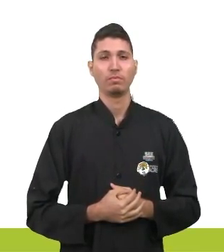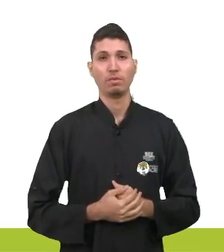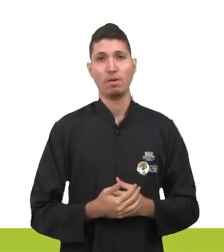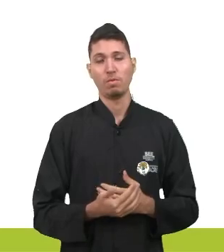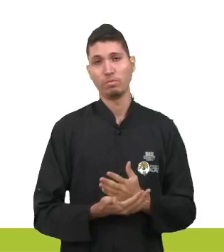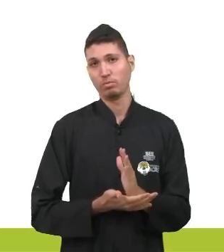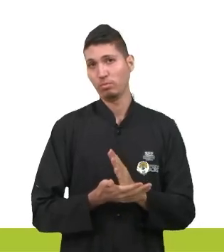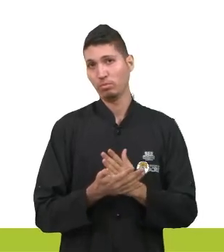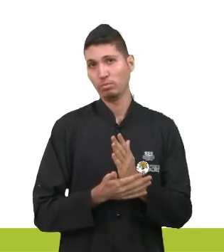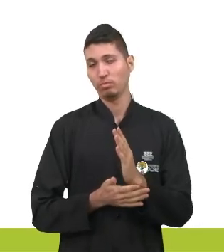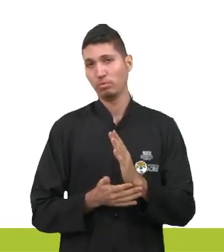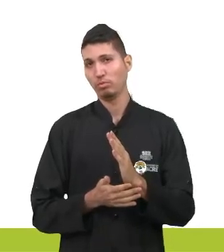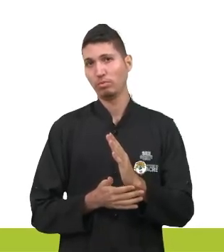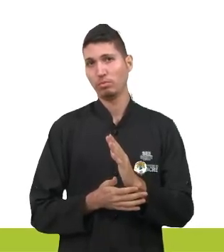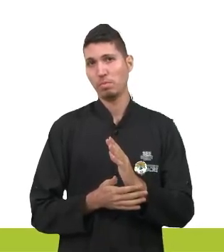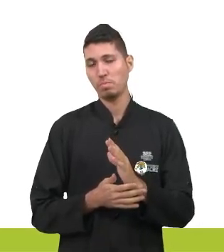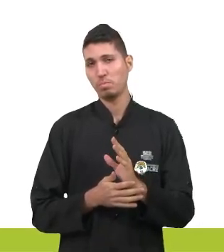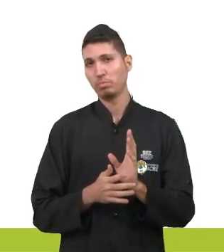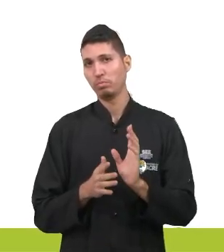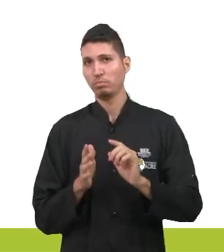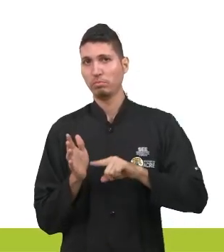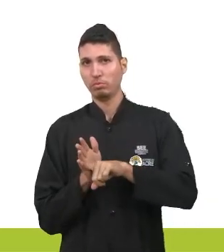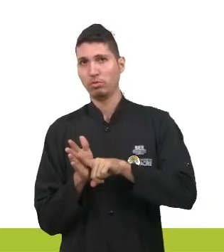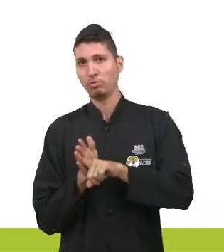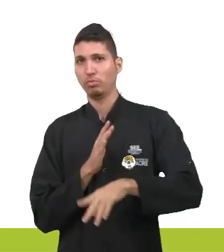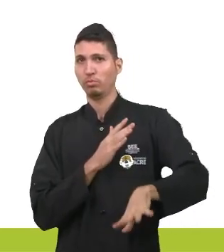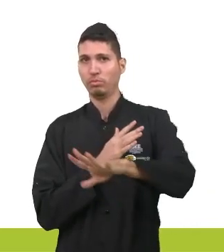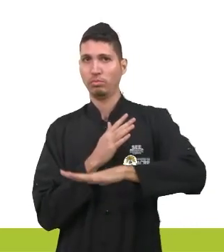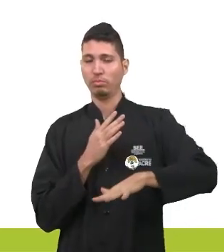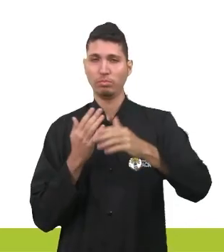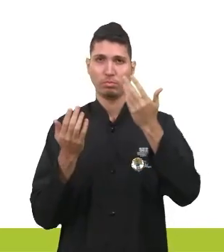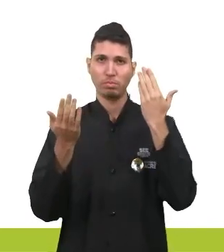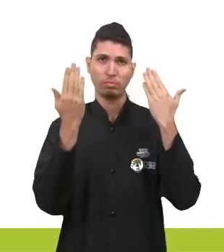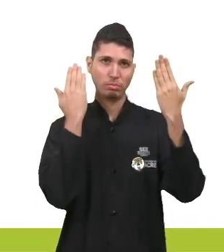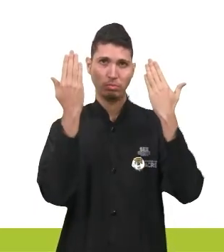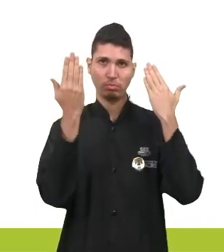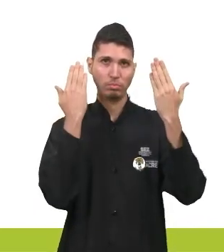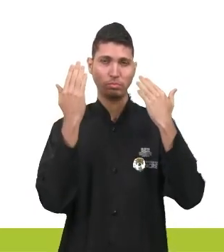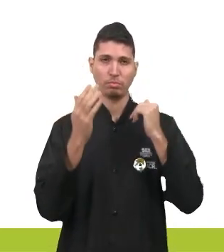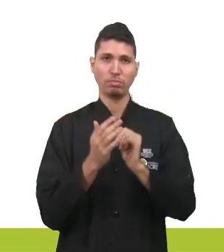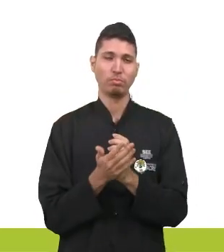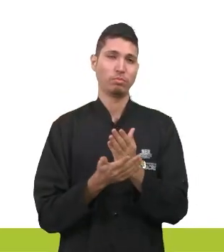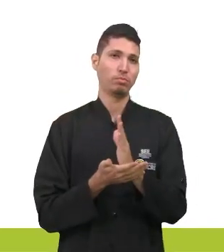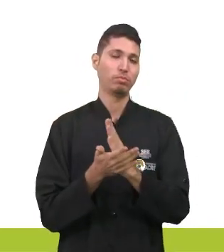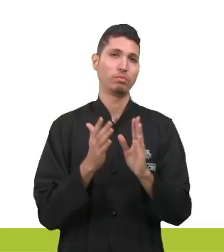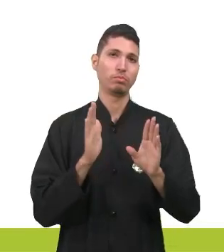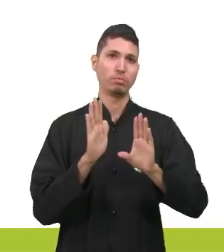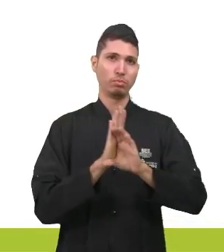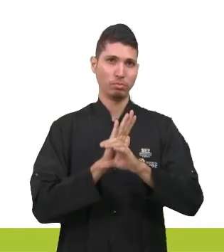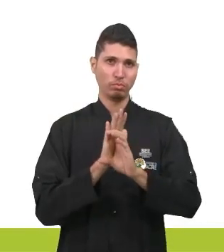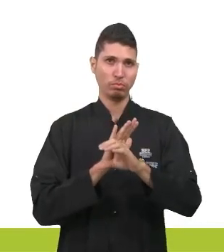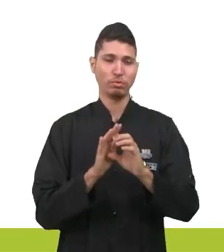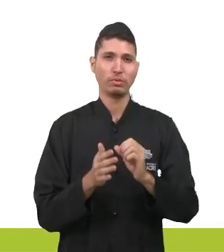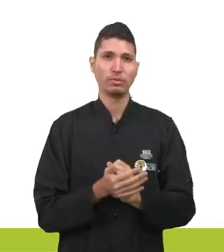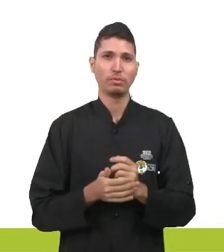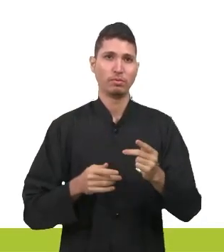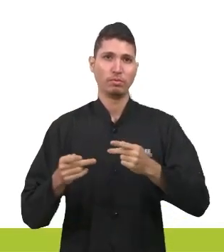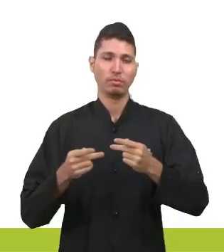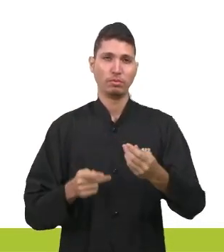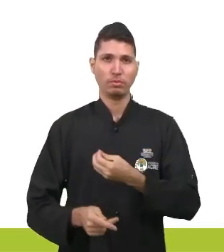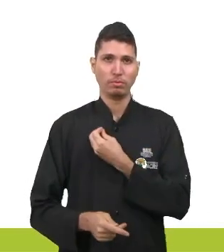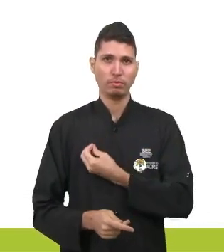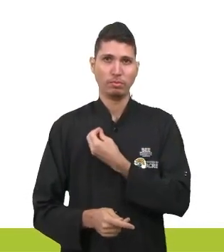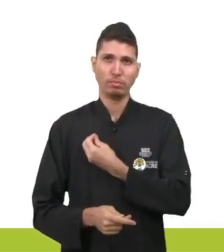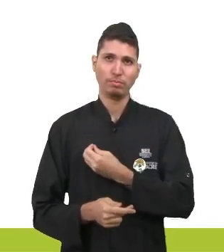da área da psicologia, nós traçamos aqui alguns conceitos. Então o projeto de vida são